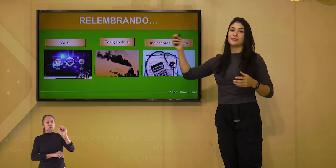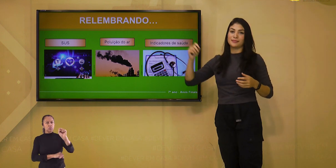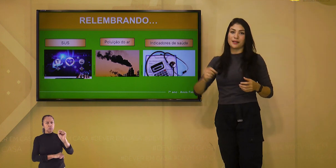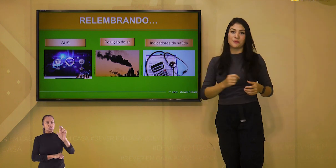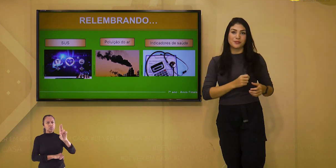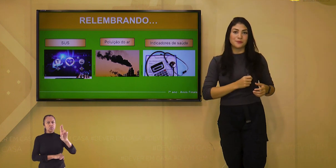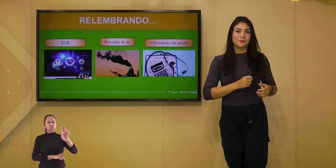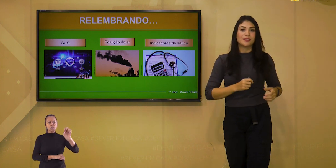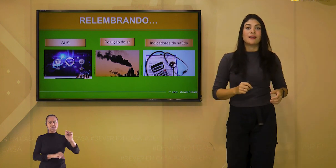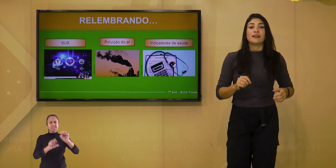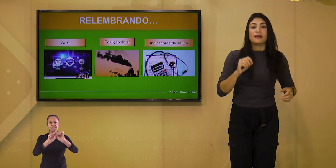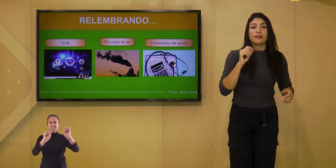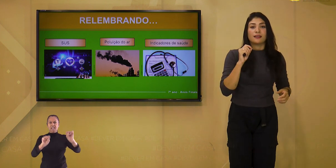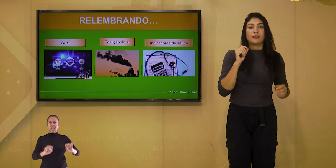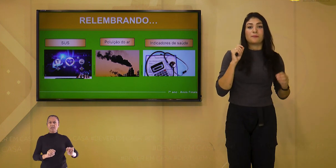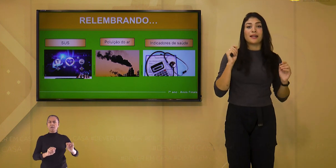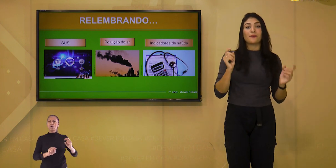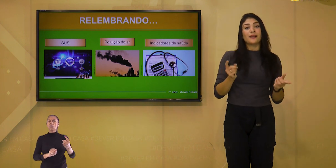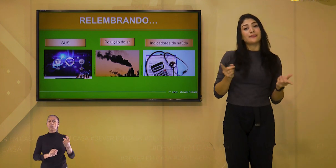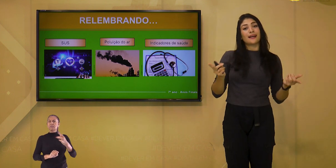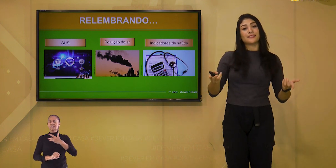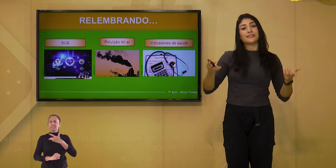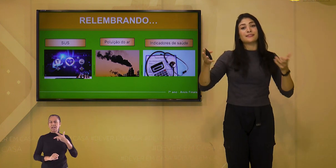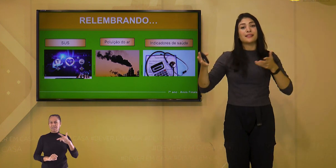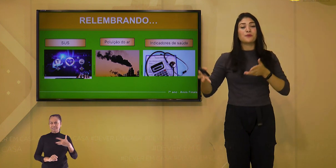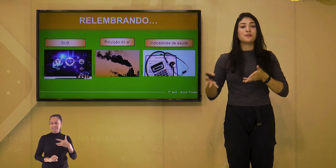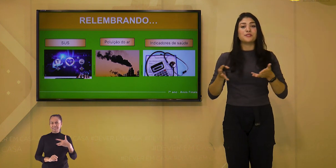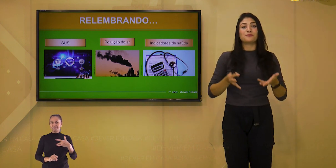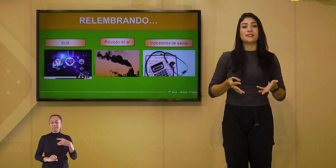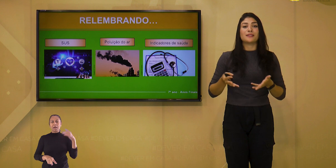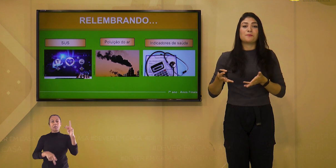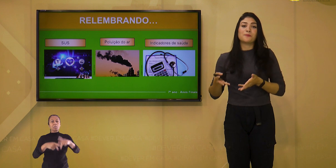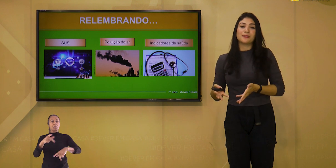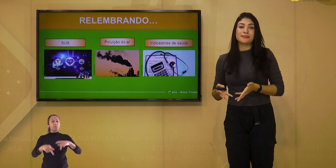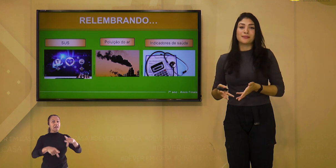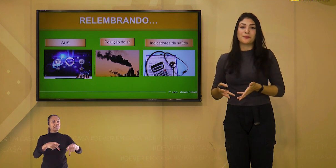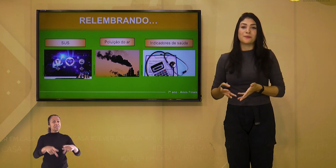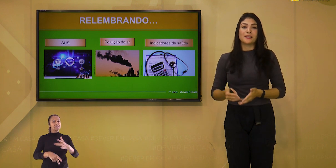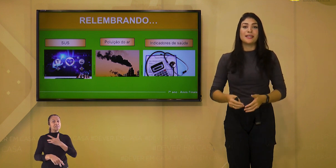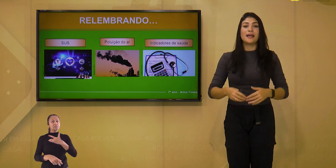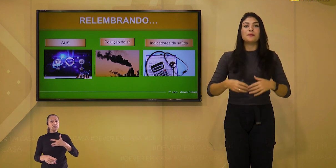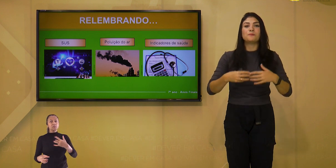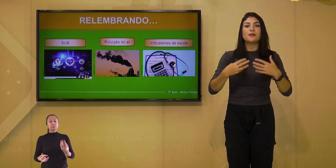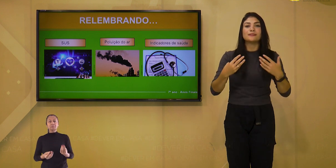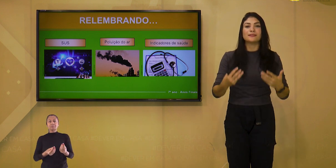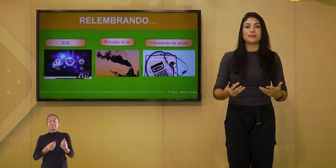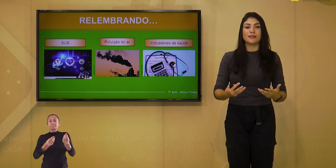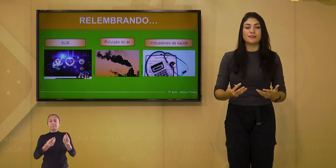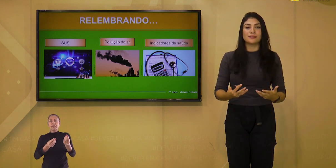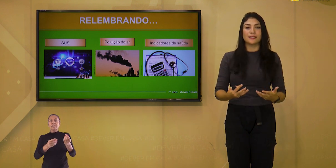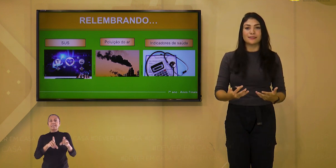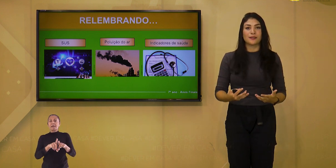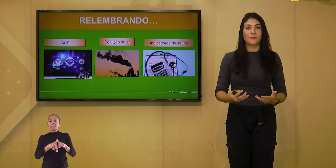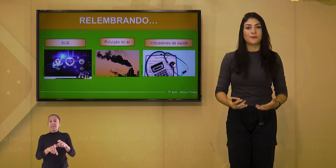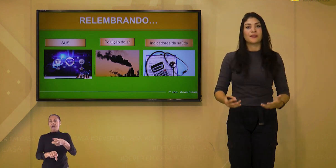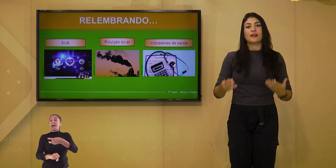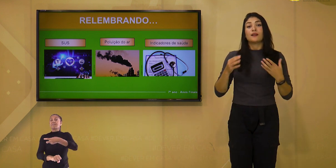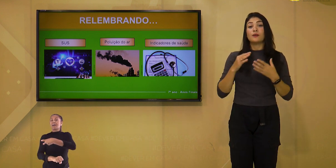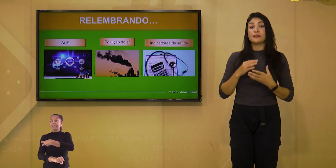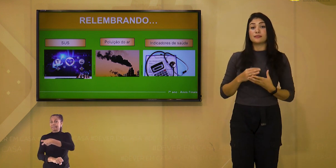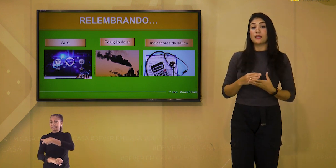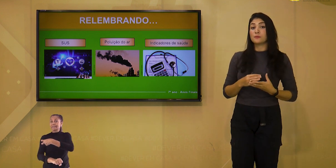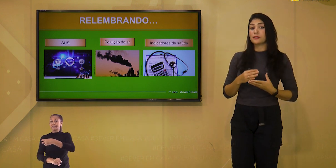único de saúde para a qualidade da saúde e vida da população e a importância da vacinação.